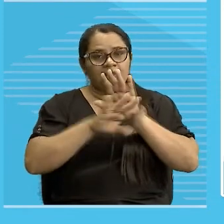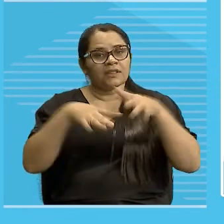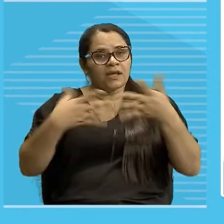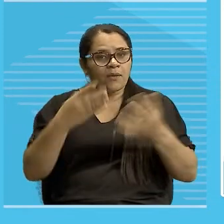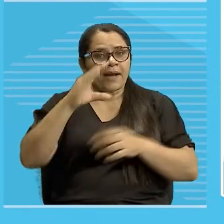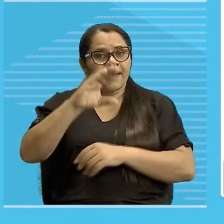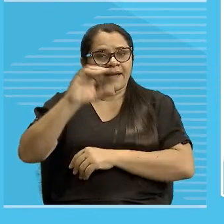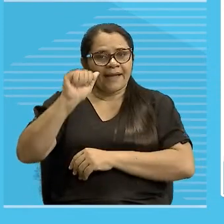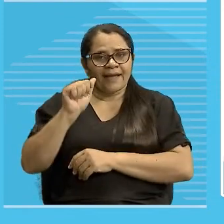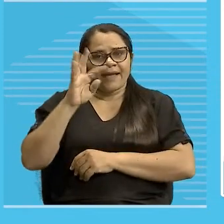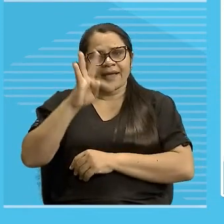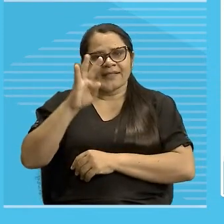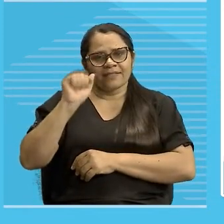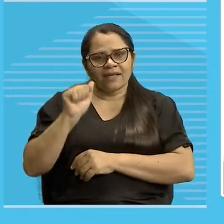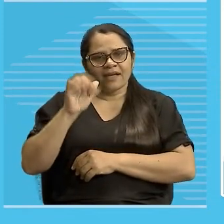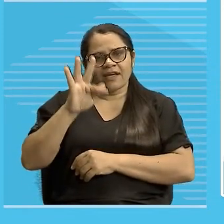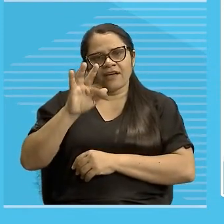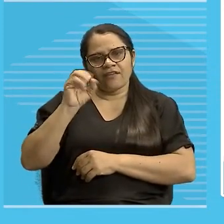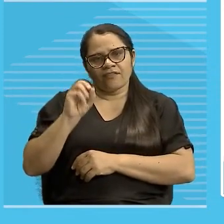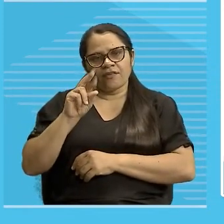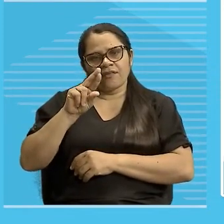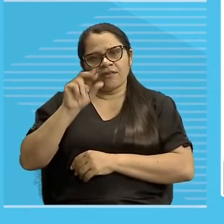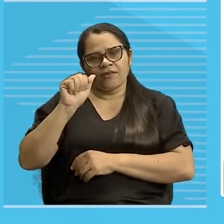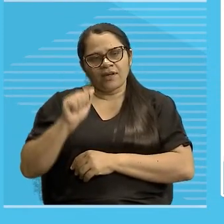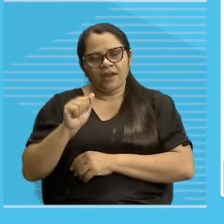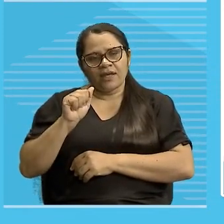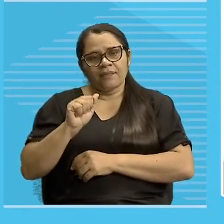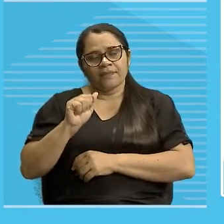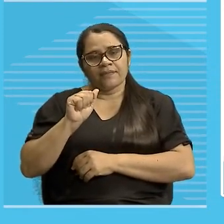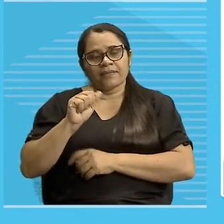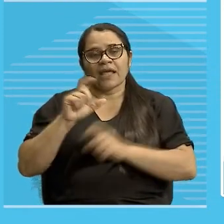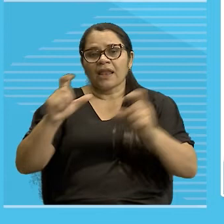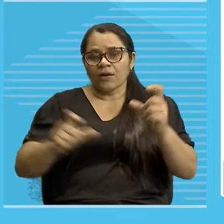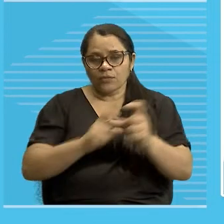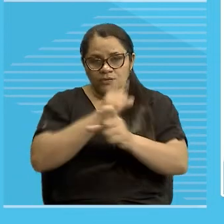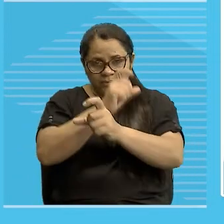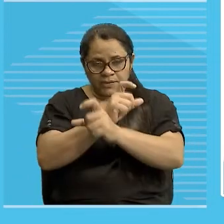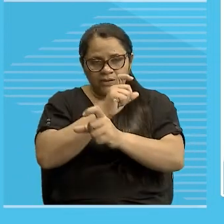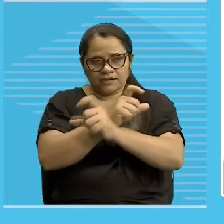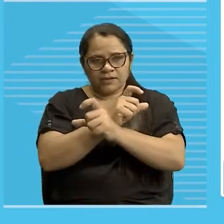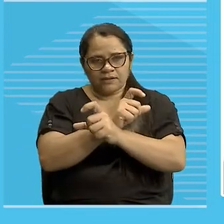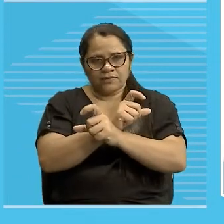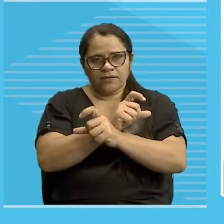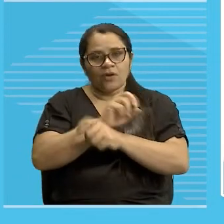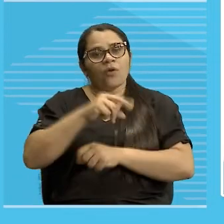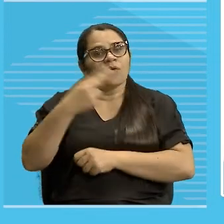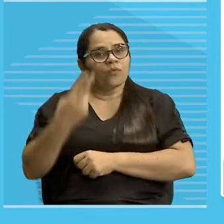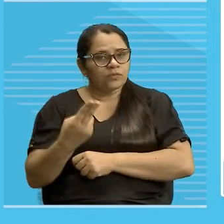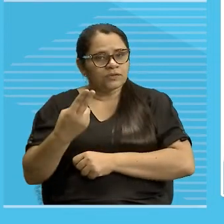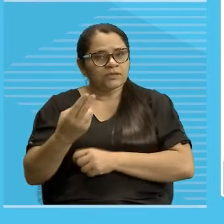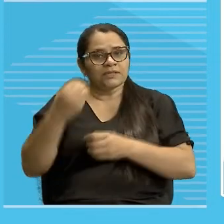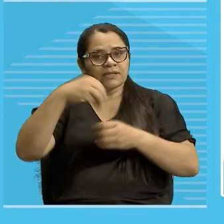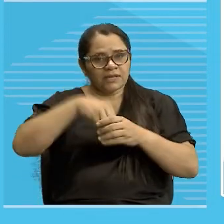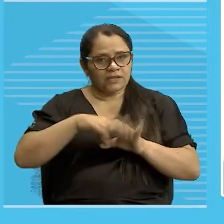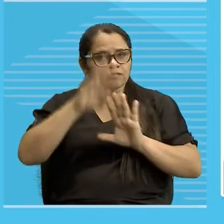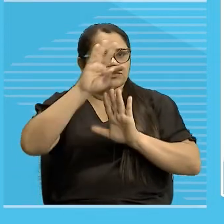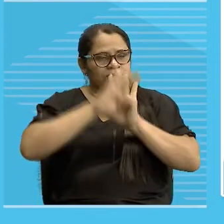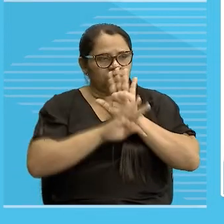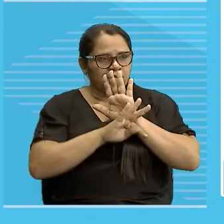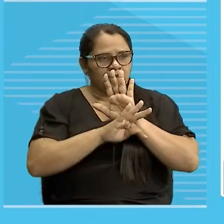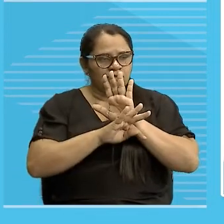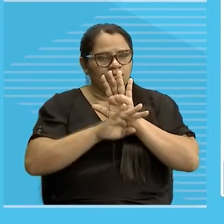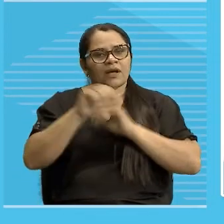ela vai usar qualquer pronome que seja possível para fazer uma antecipação, ou seja, dentro do texto, a anáfora